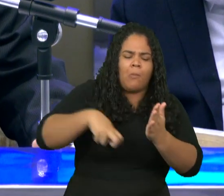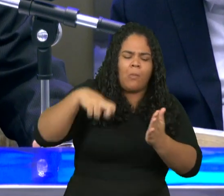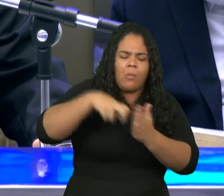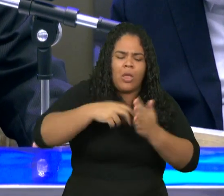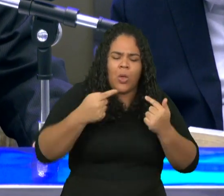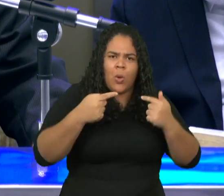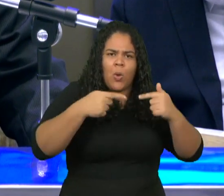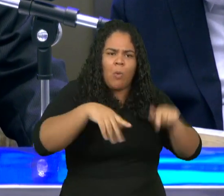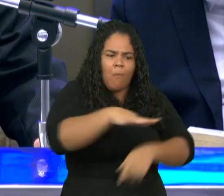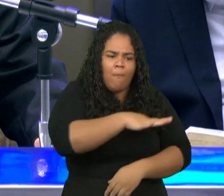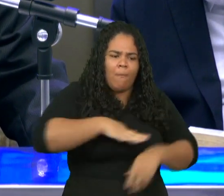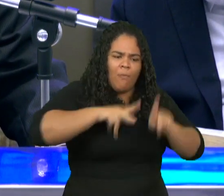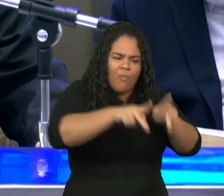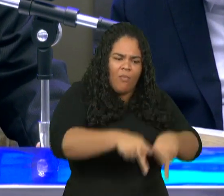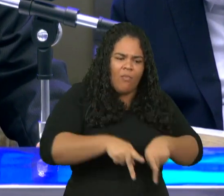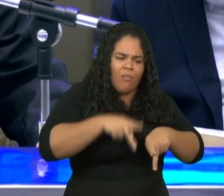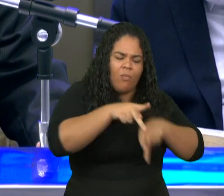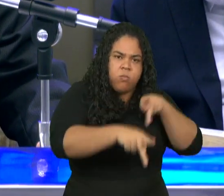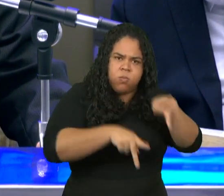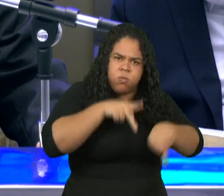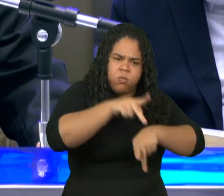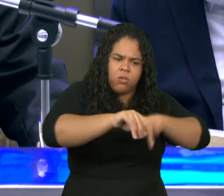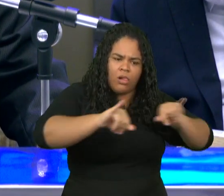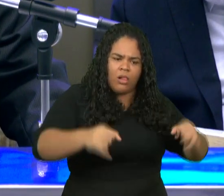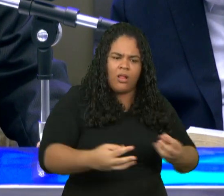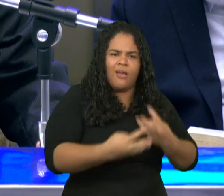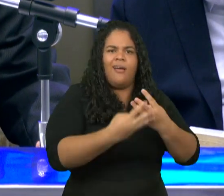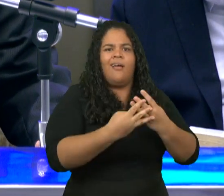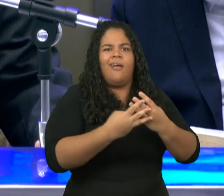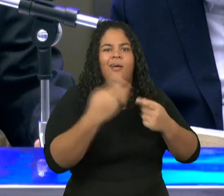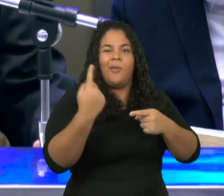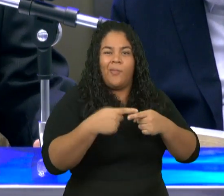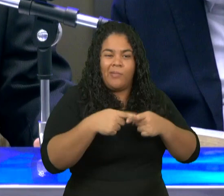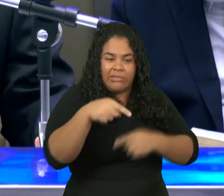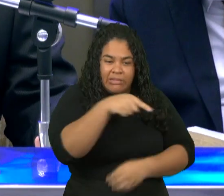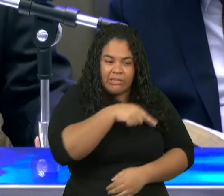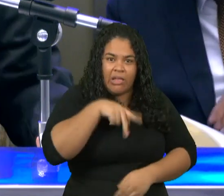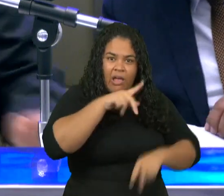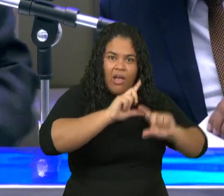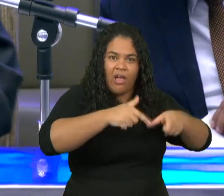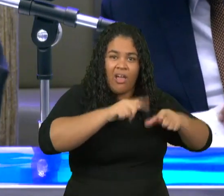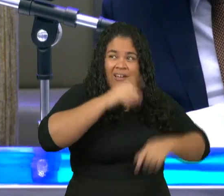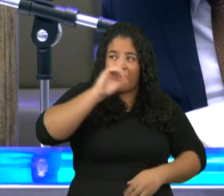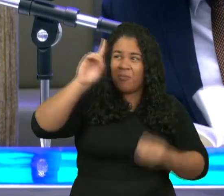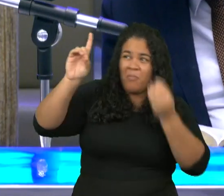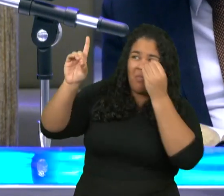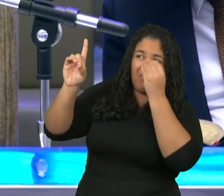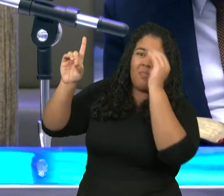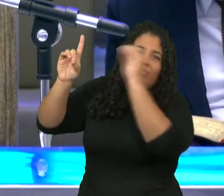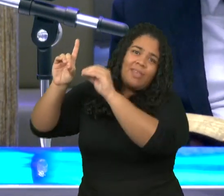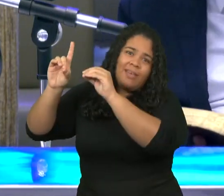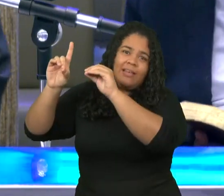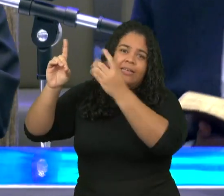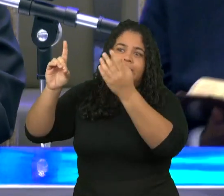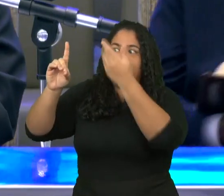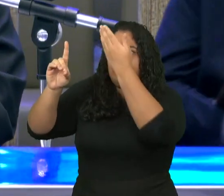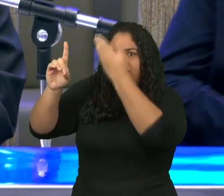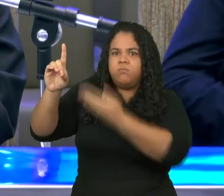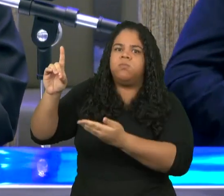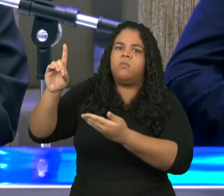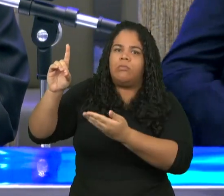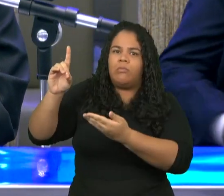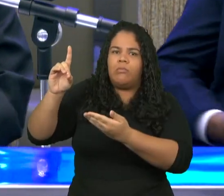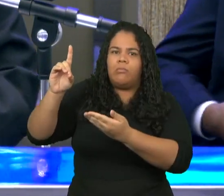Mas, Enoque, os seus dias são comparados aos nossos dias.